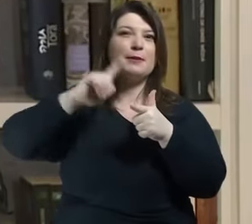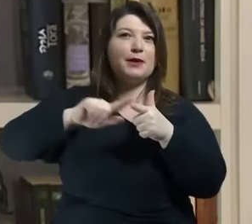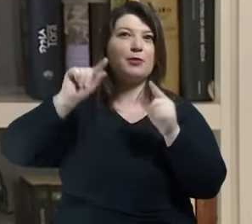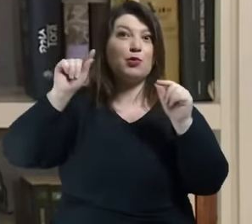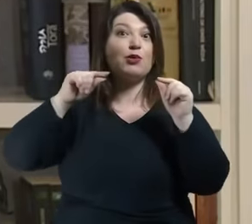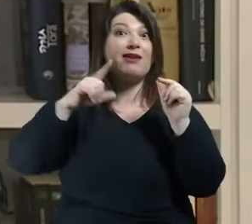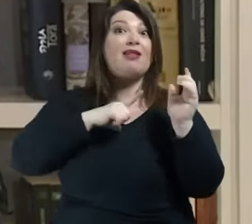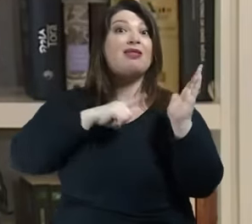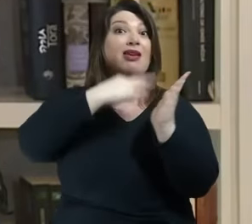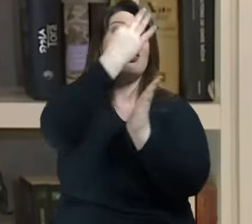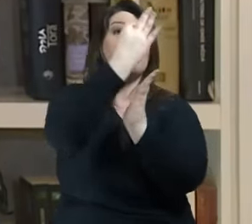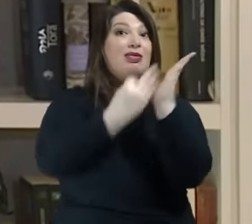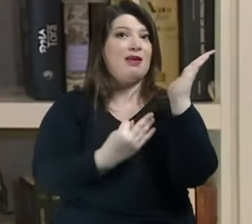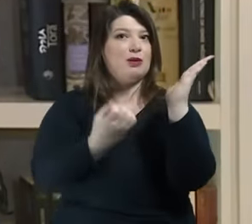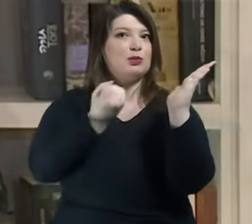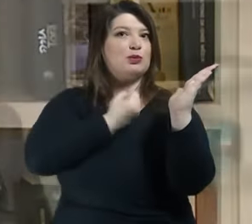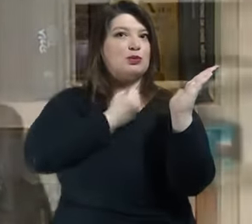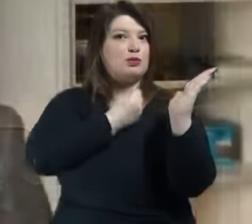número 2 do Han